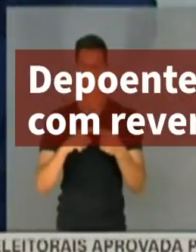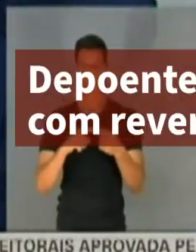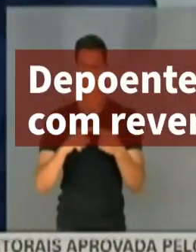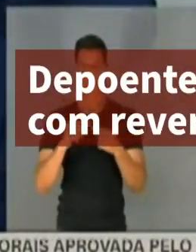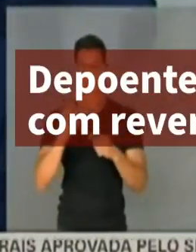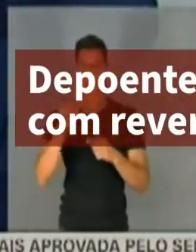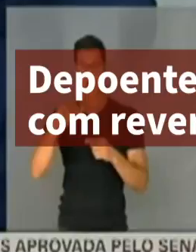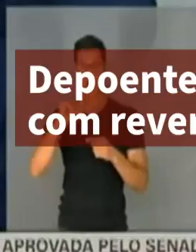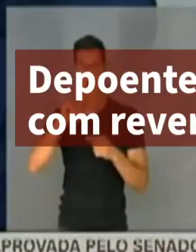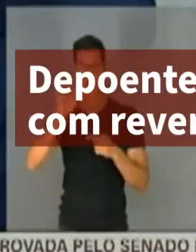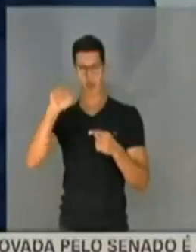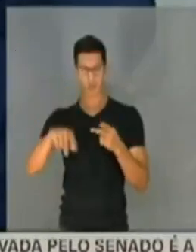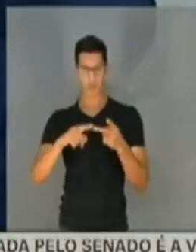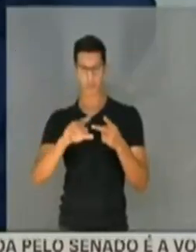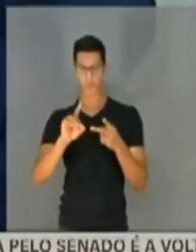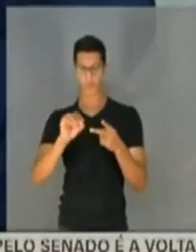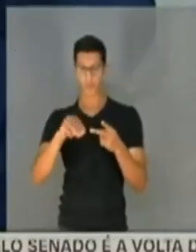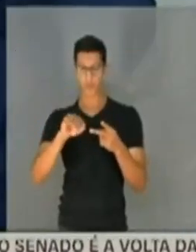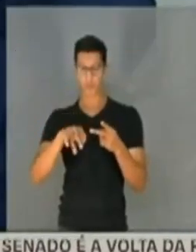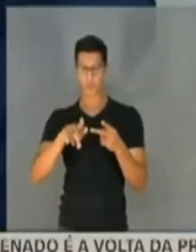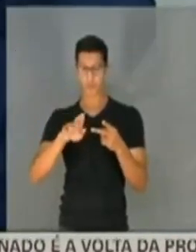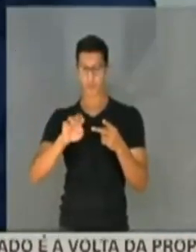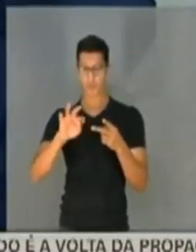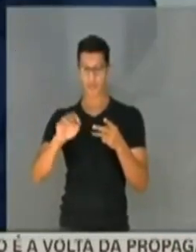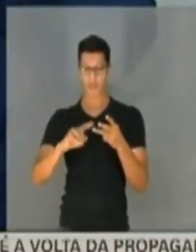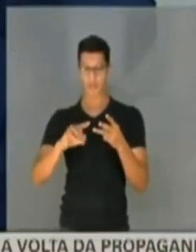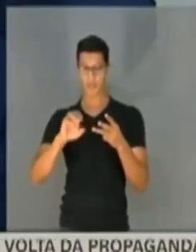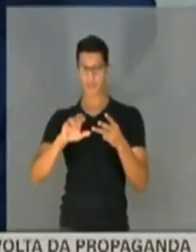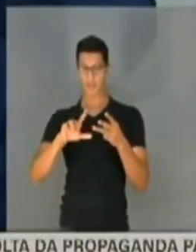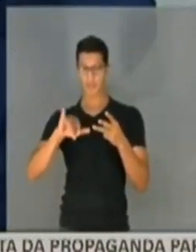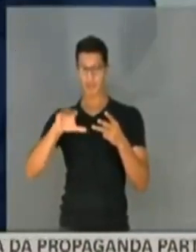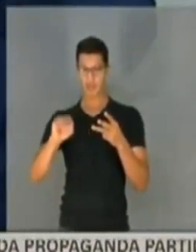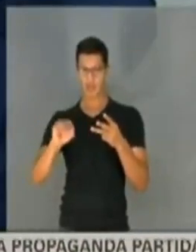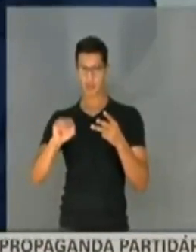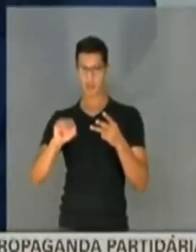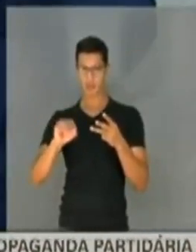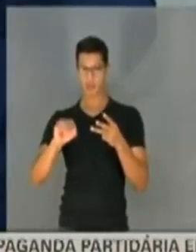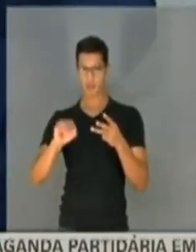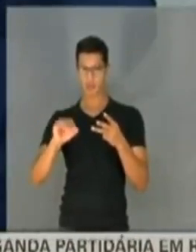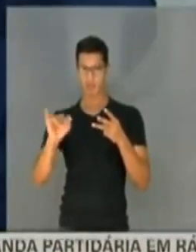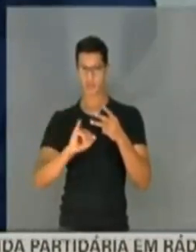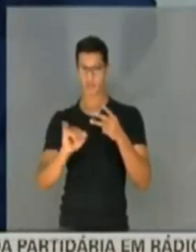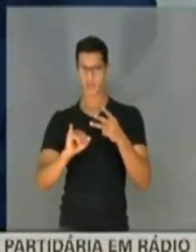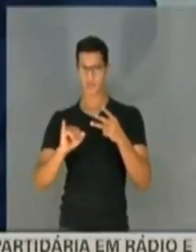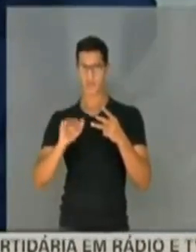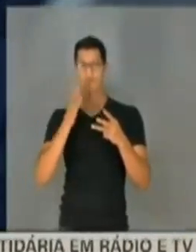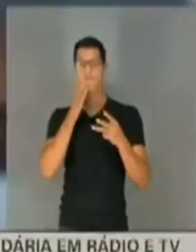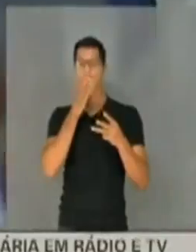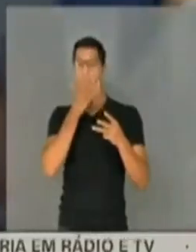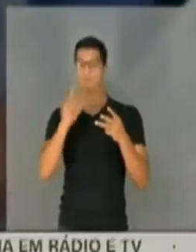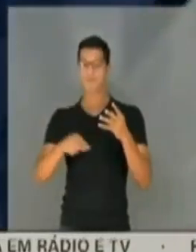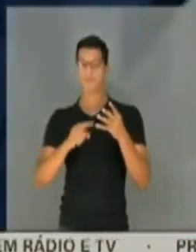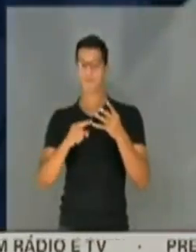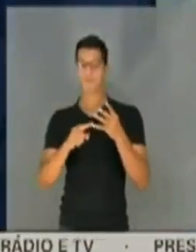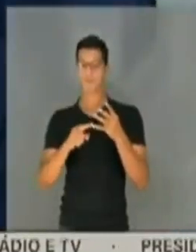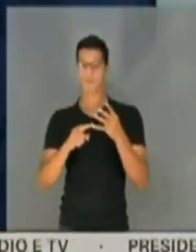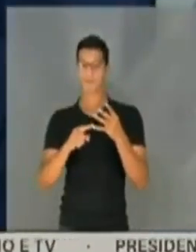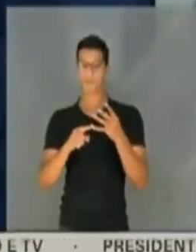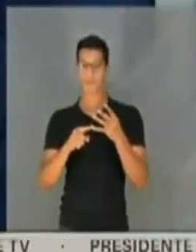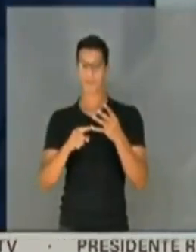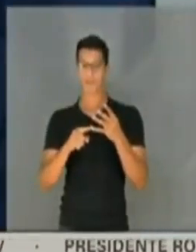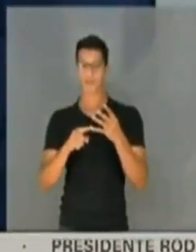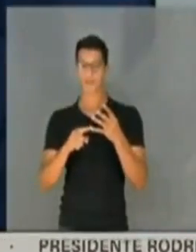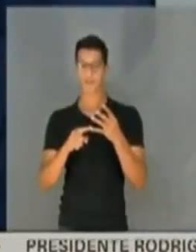reverendo Hamilton, o Dominguete, o coronel Elcio Bruno da Instituto Força Brasil. Lá nós